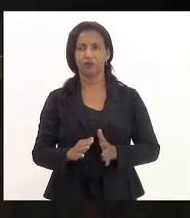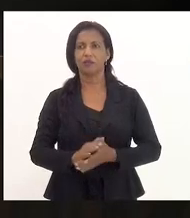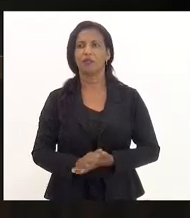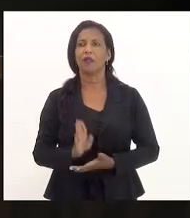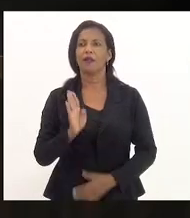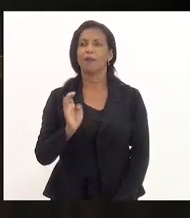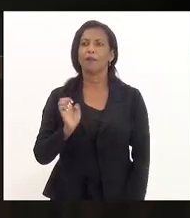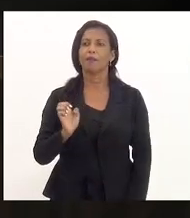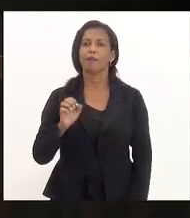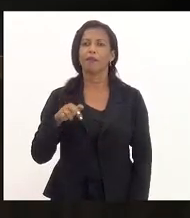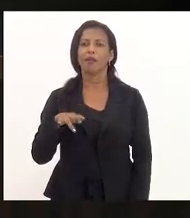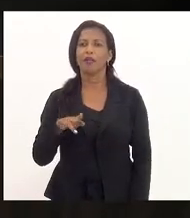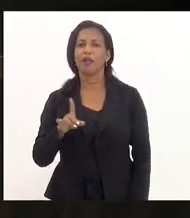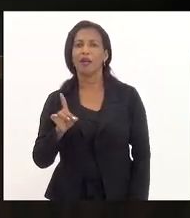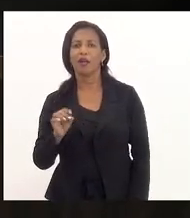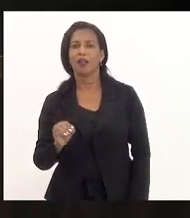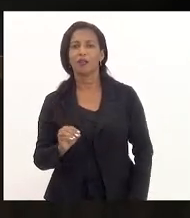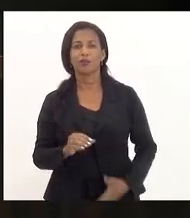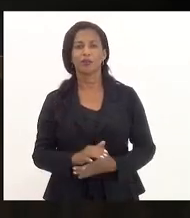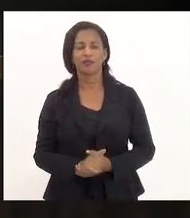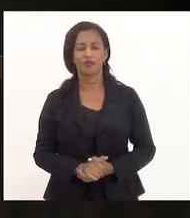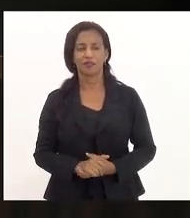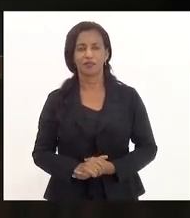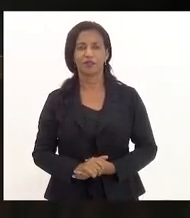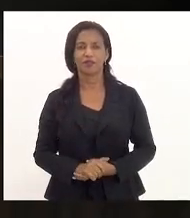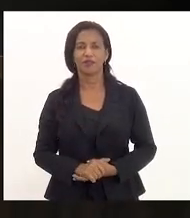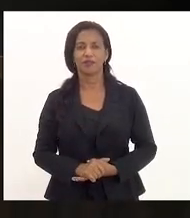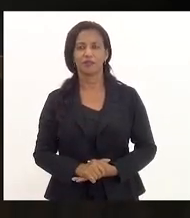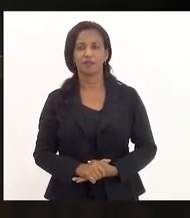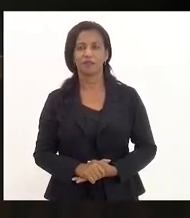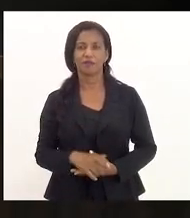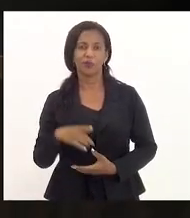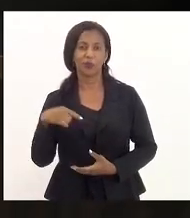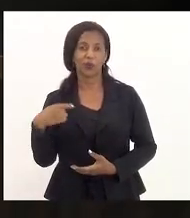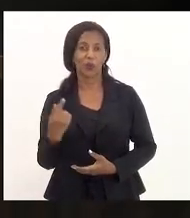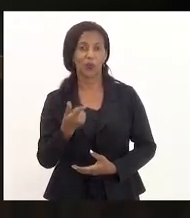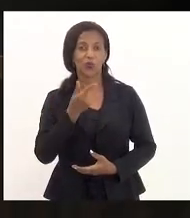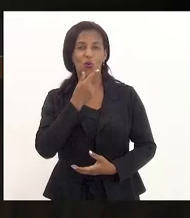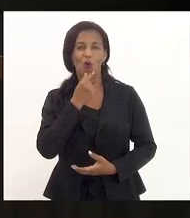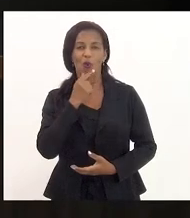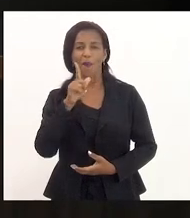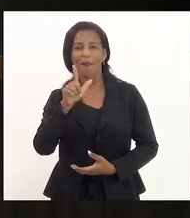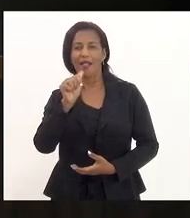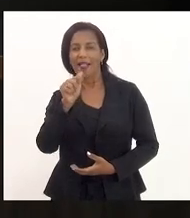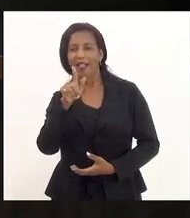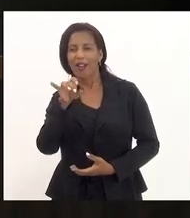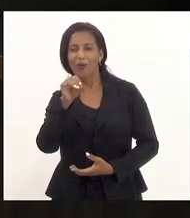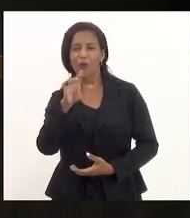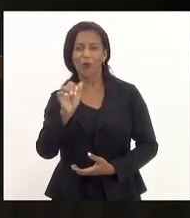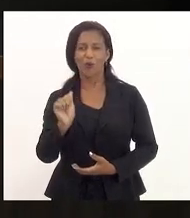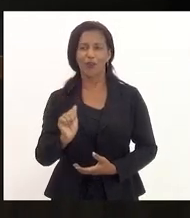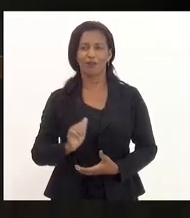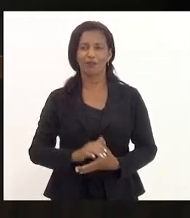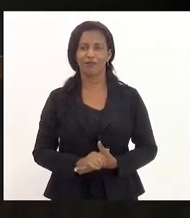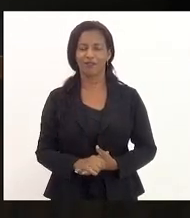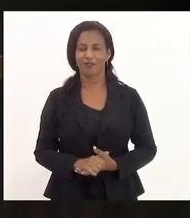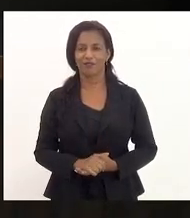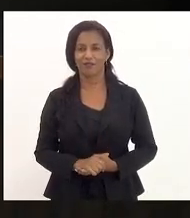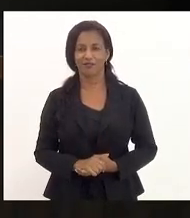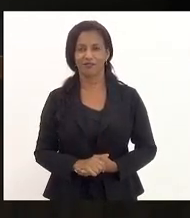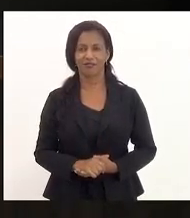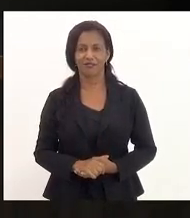subtenente, nosso homem da Lagoa, homem da